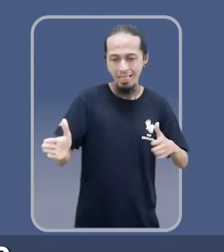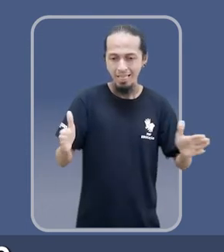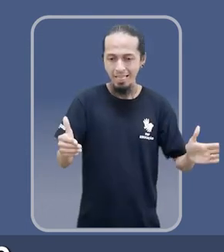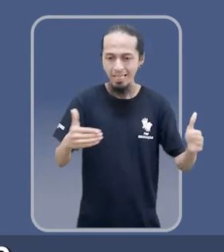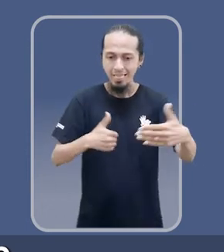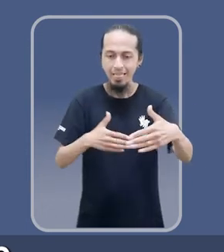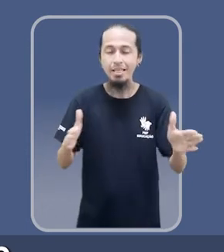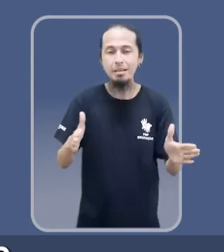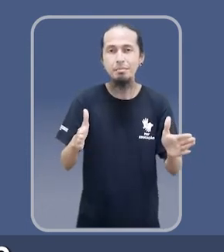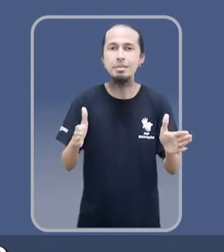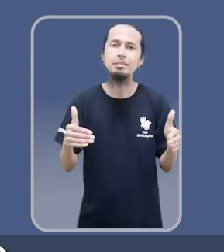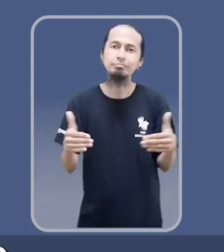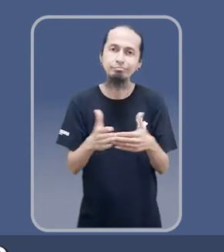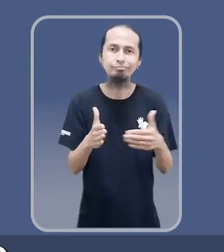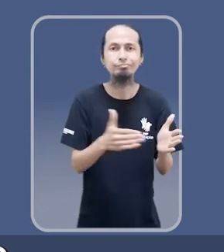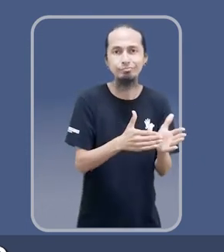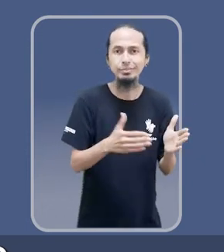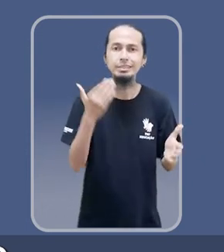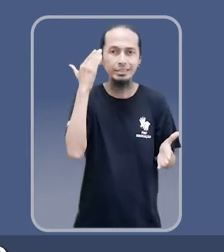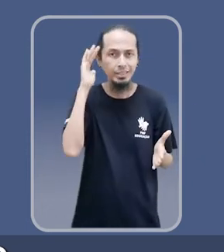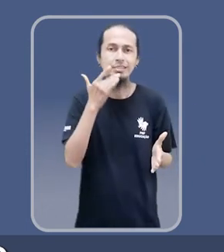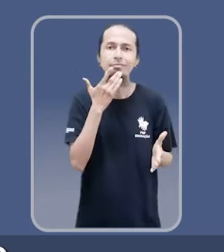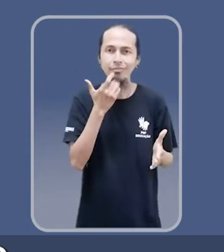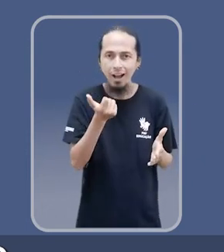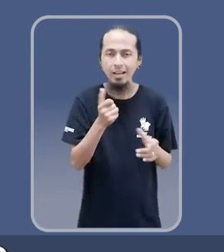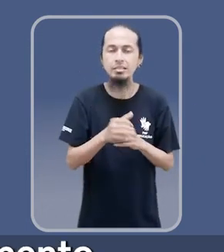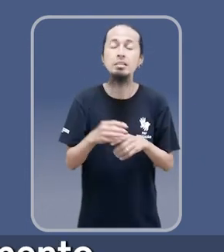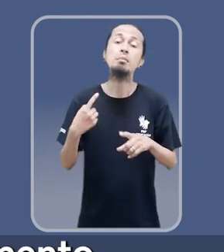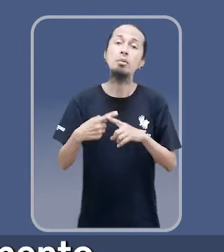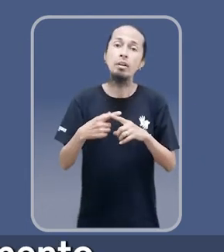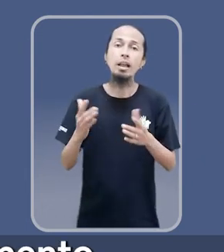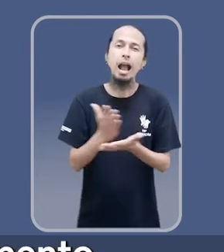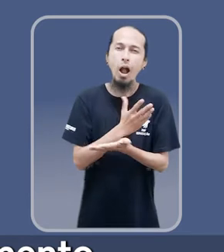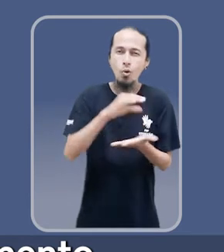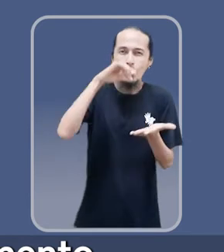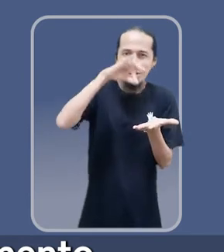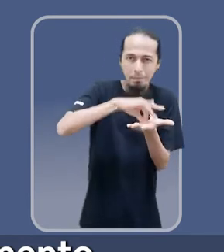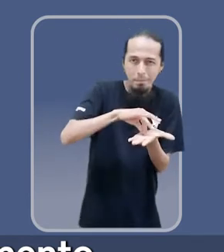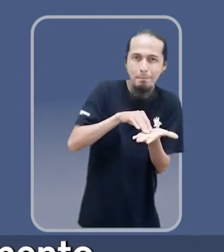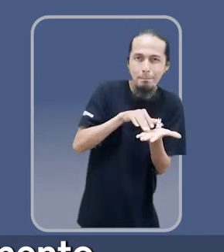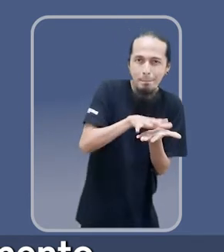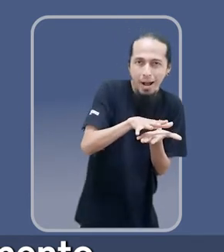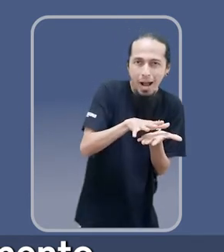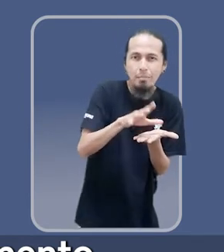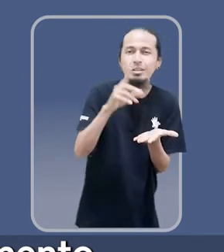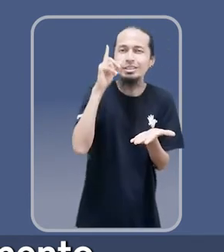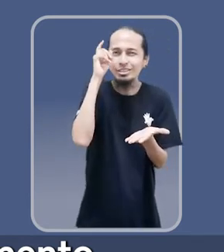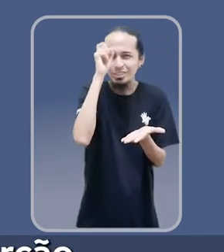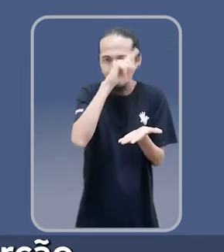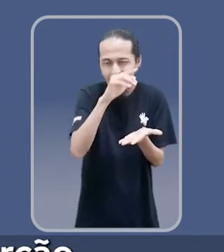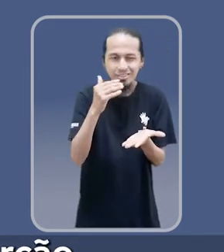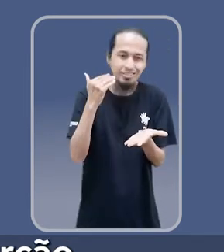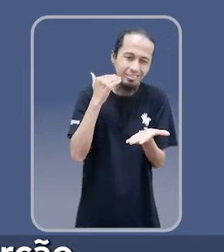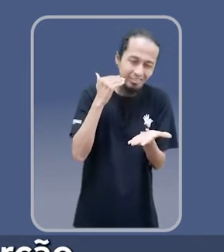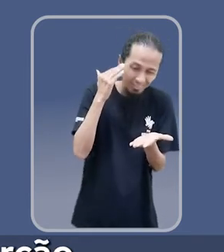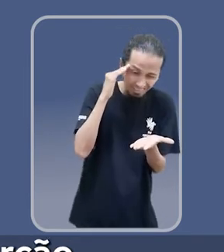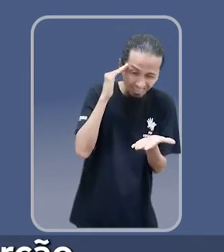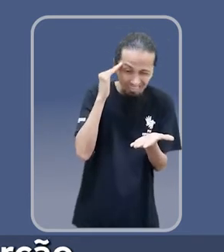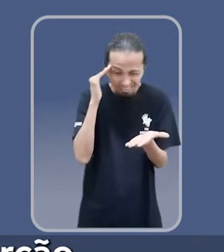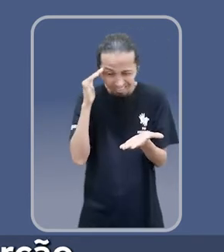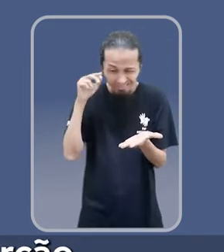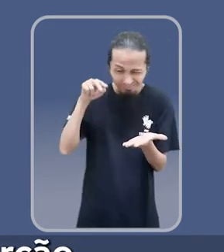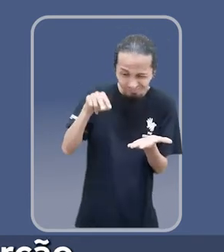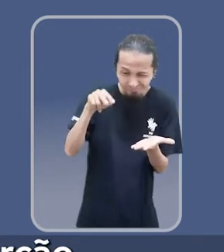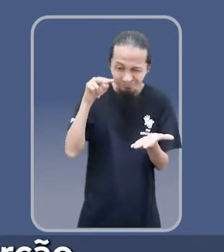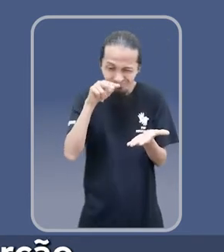na questão de uma regularidade dimensional. A gente tem muito mapa em que a dimensão de um zoneamento não tem o porquê que